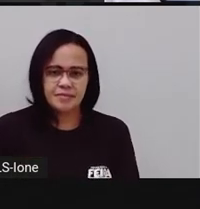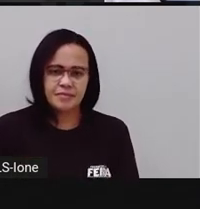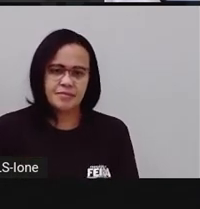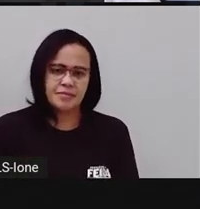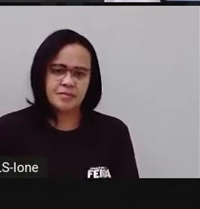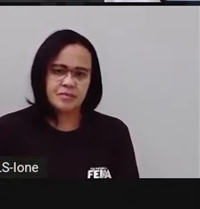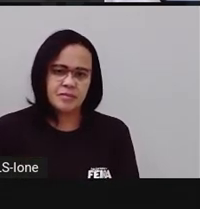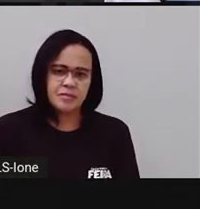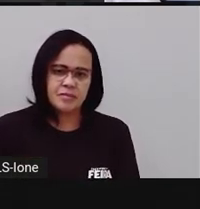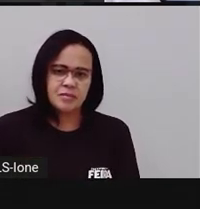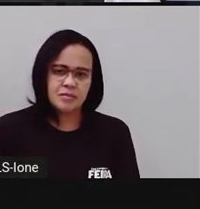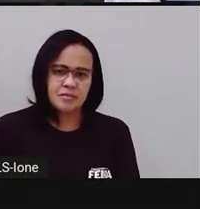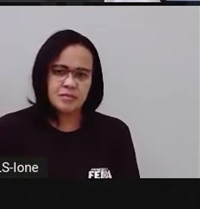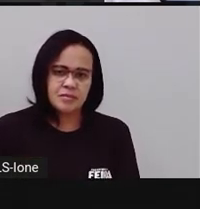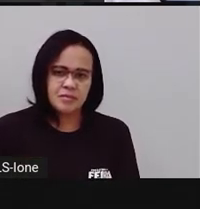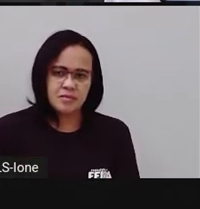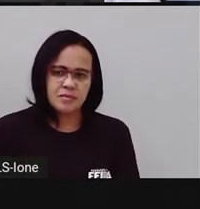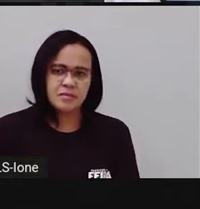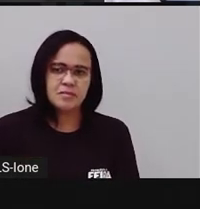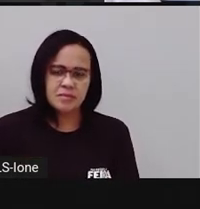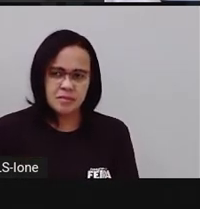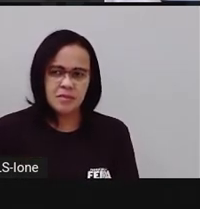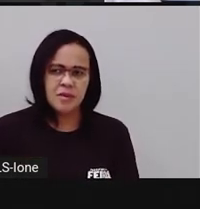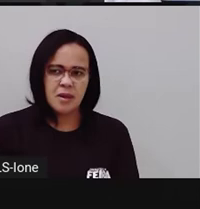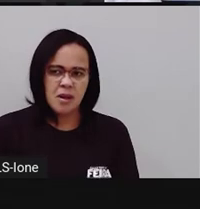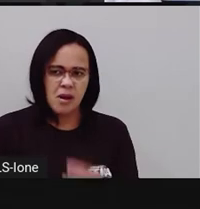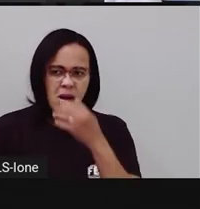aí pra vocês de casa. Pronto.